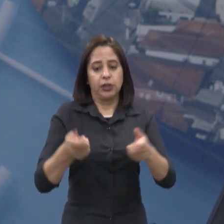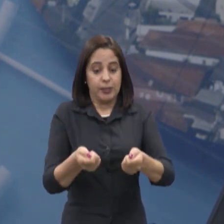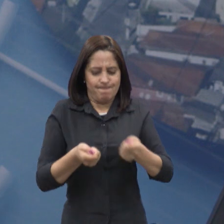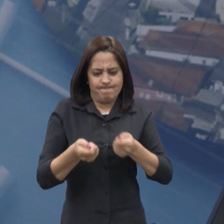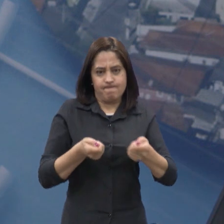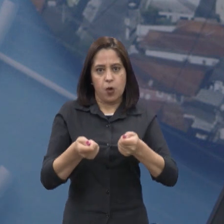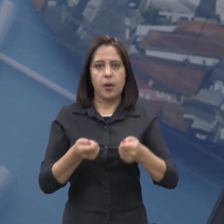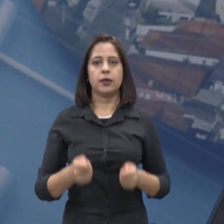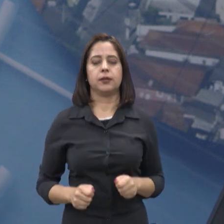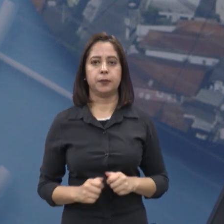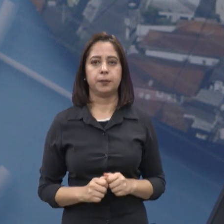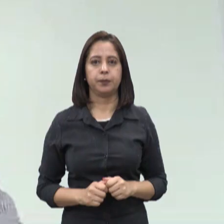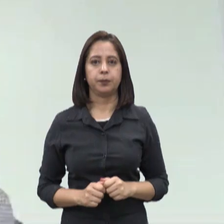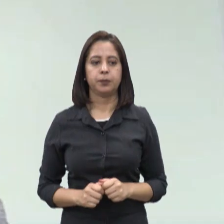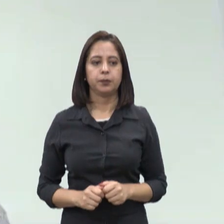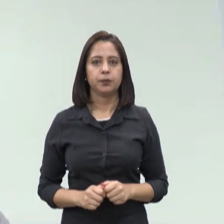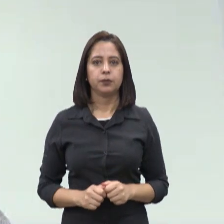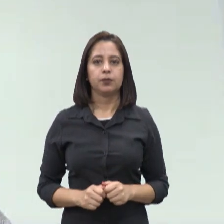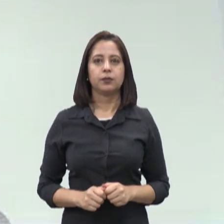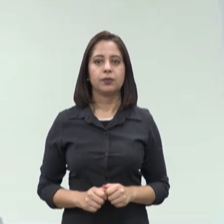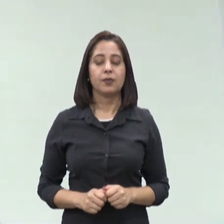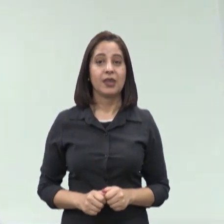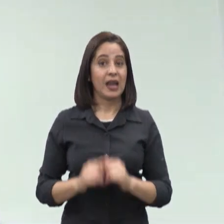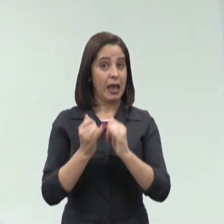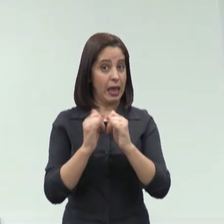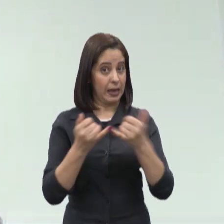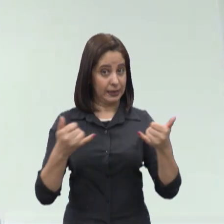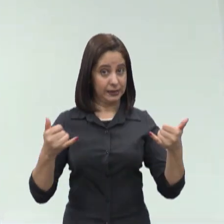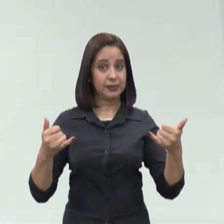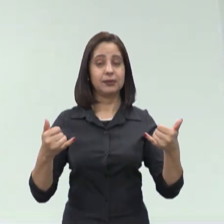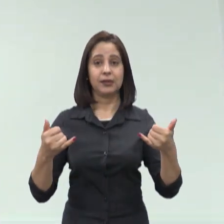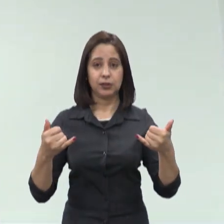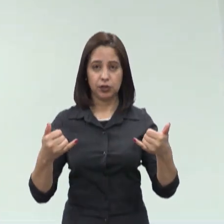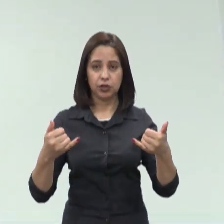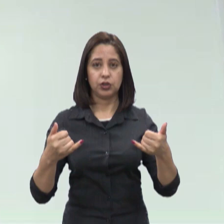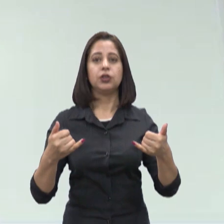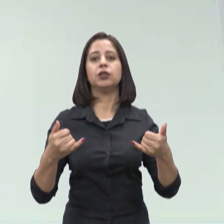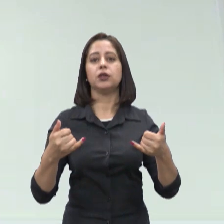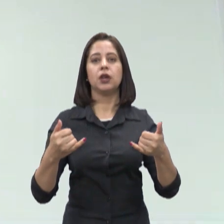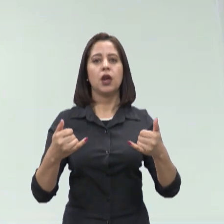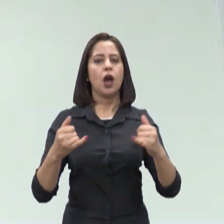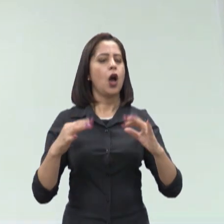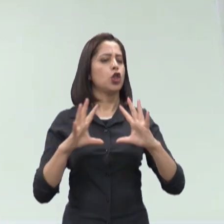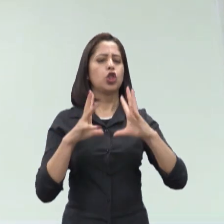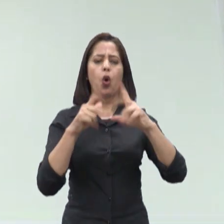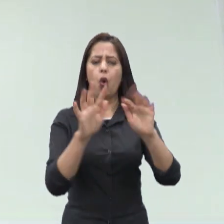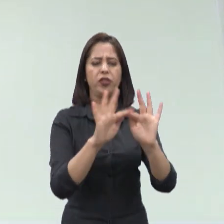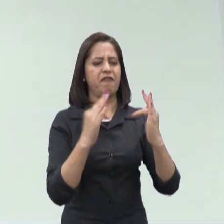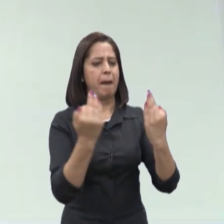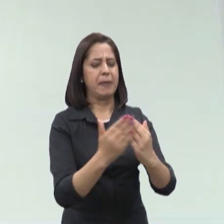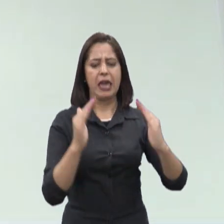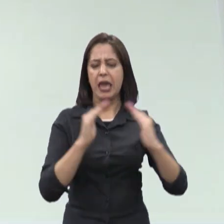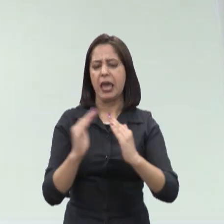a dia. Vamos conferir? Energia elétrica é utilizada por todas as famílias, todas as